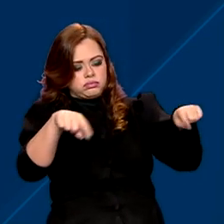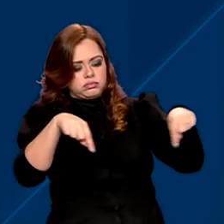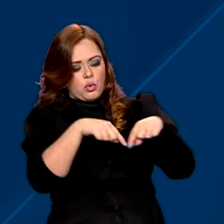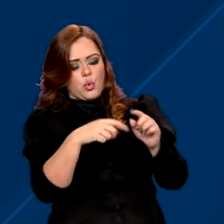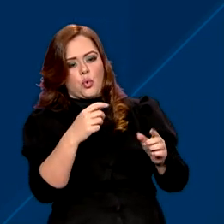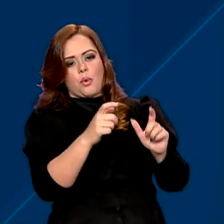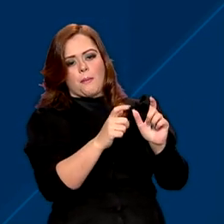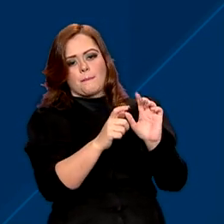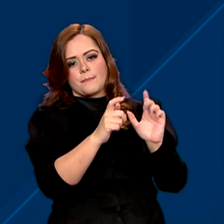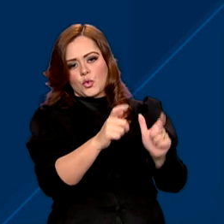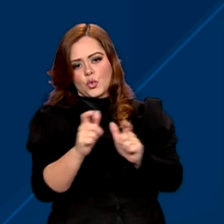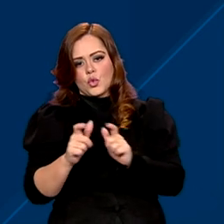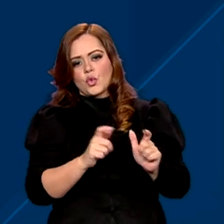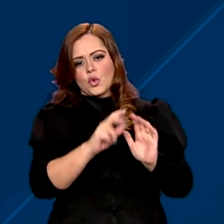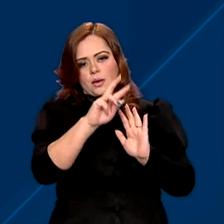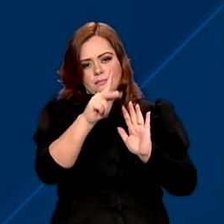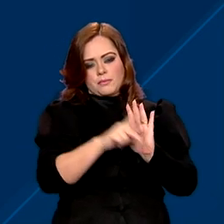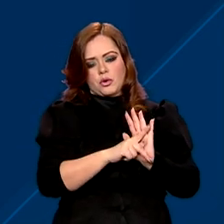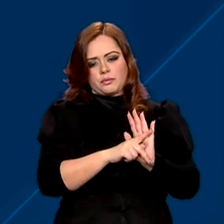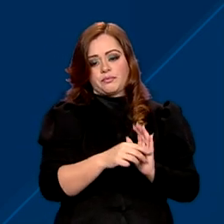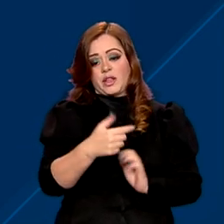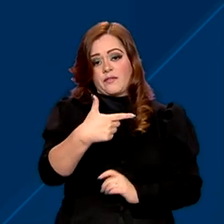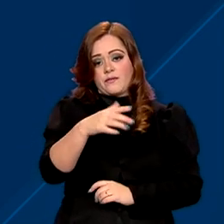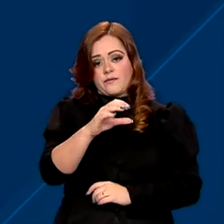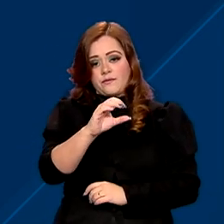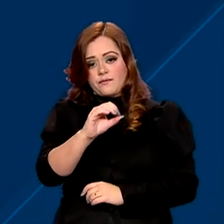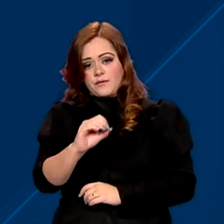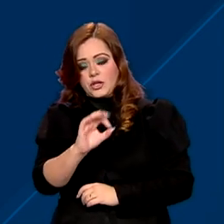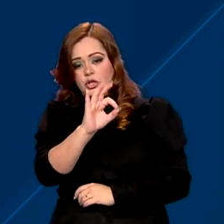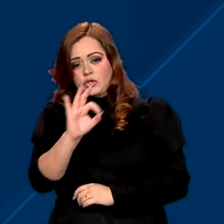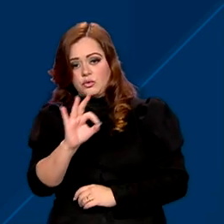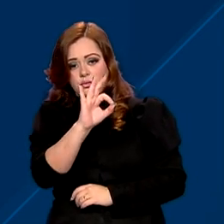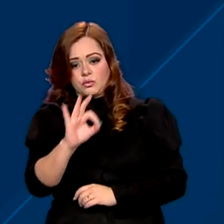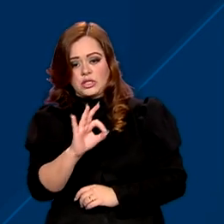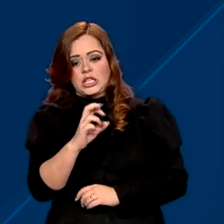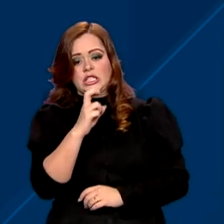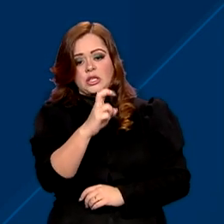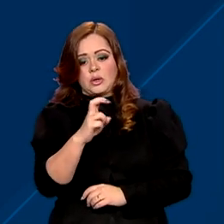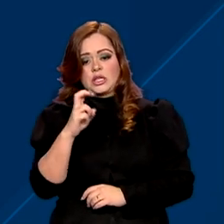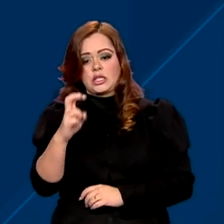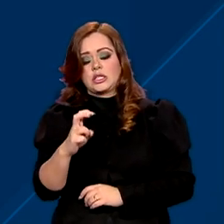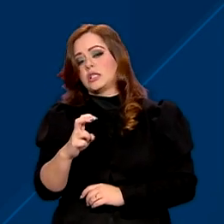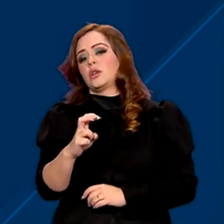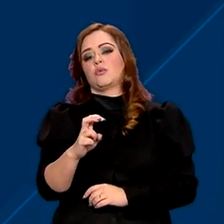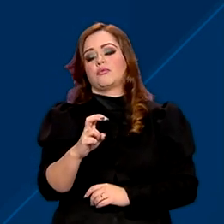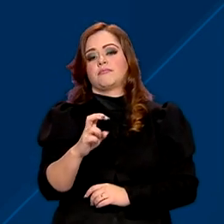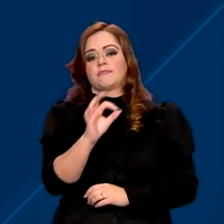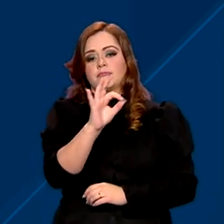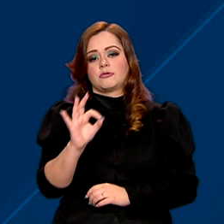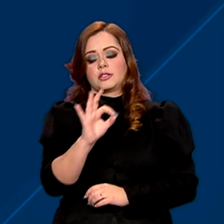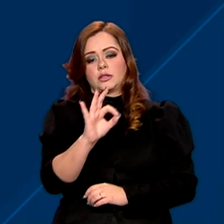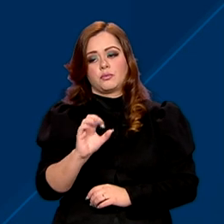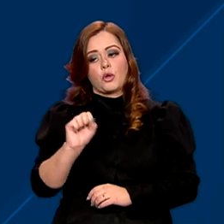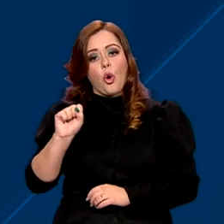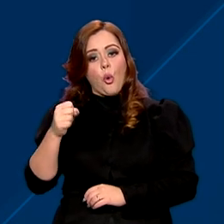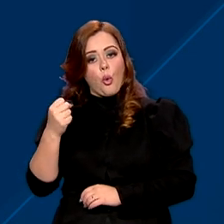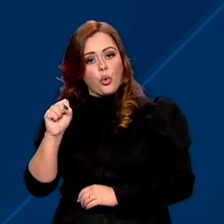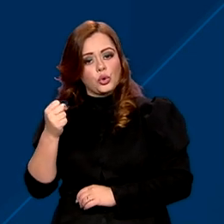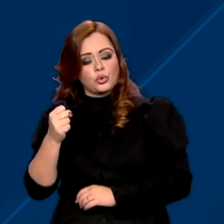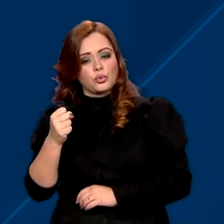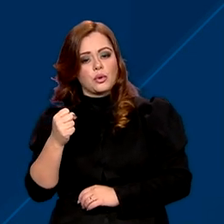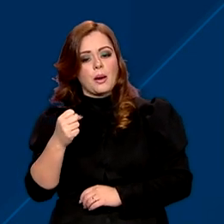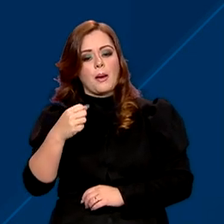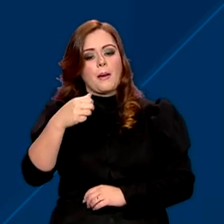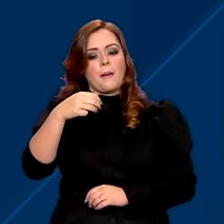20 municípios concentram 55% do desmatamento no período. Oito deles em Mato